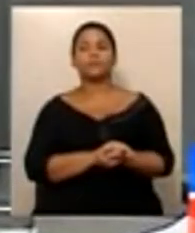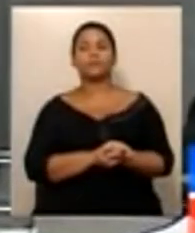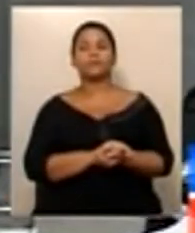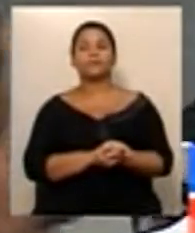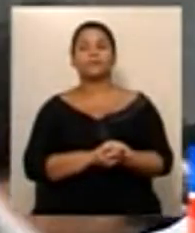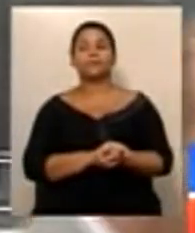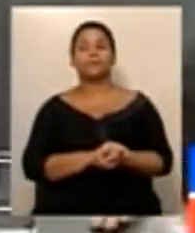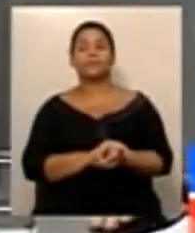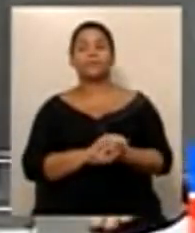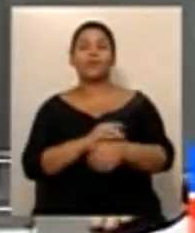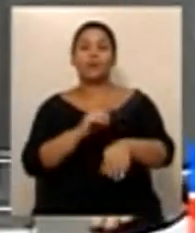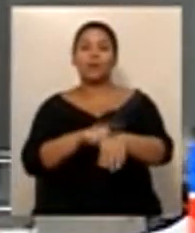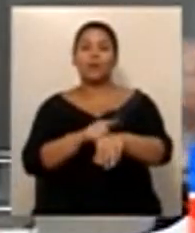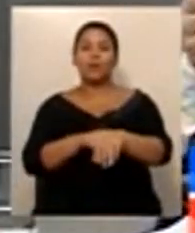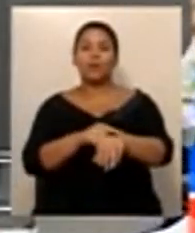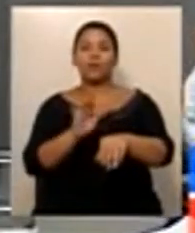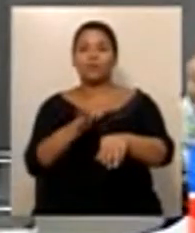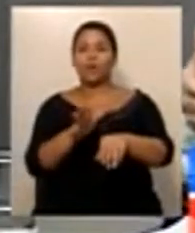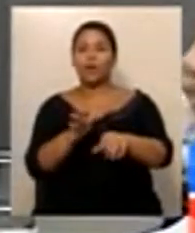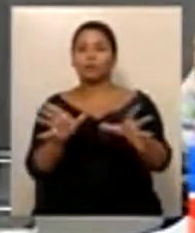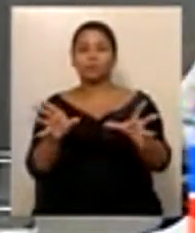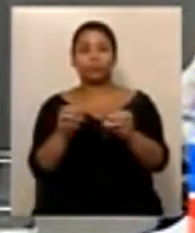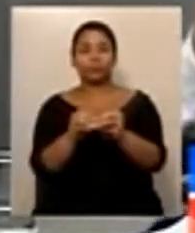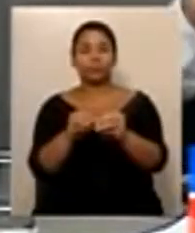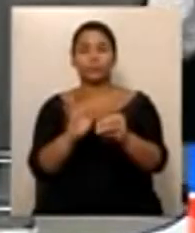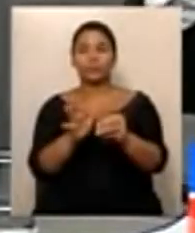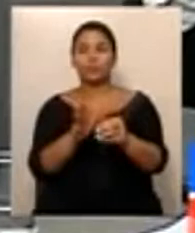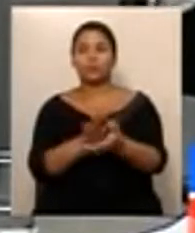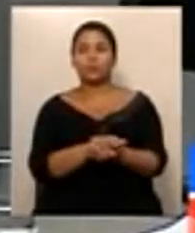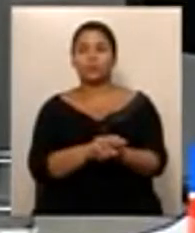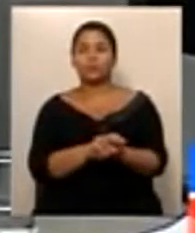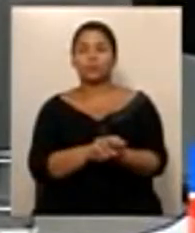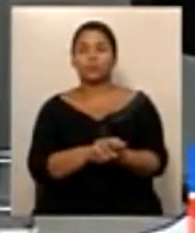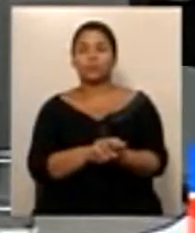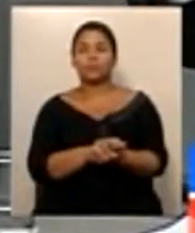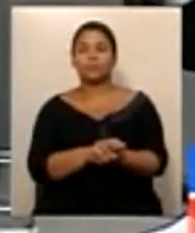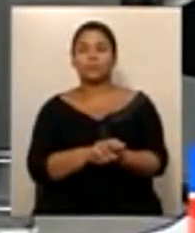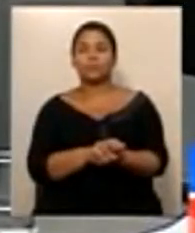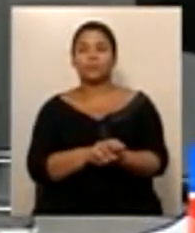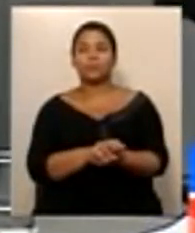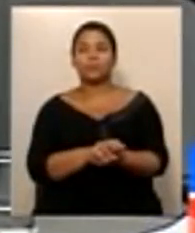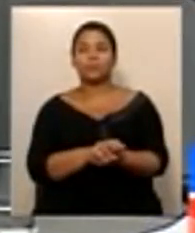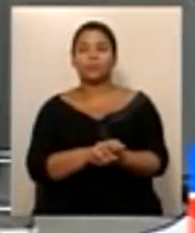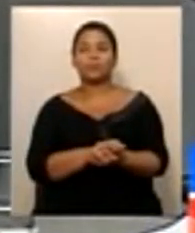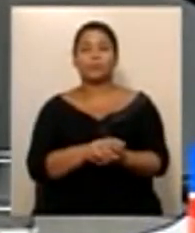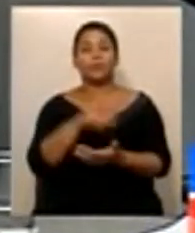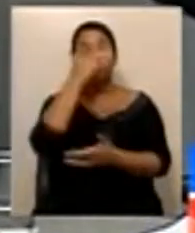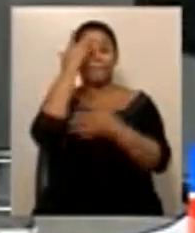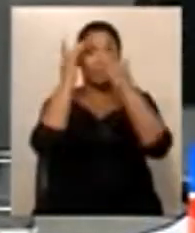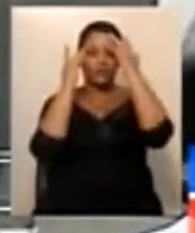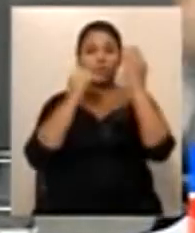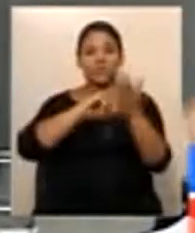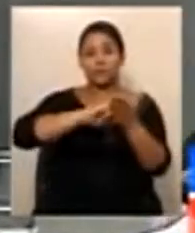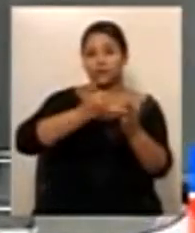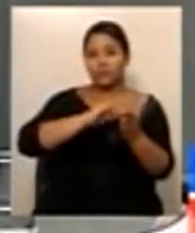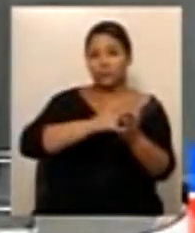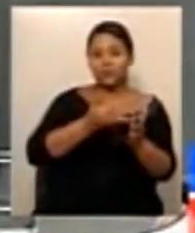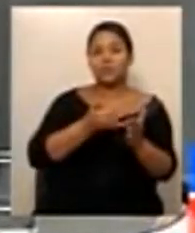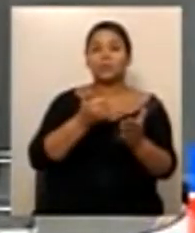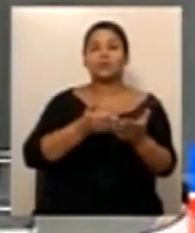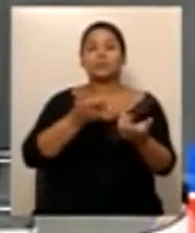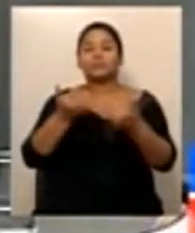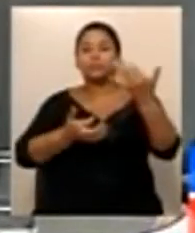Encerrada a hora do expediente, os deputados inscritos no expediente, gostaria de pedir para que nós transferíssemos